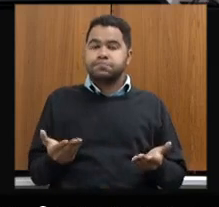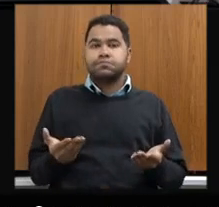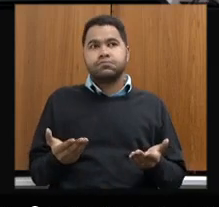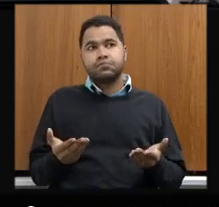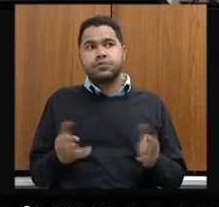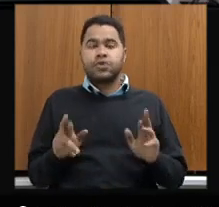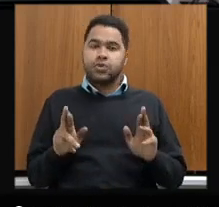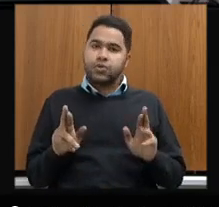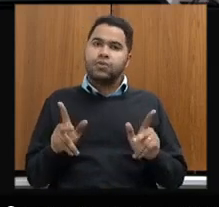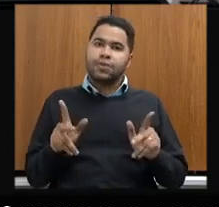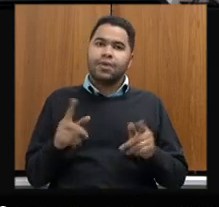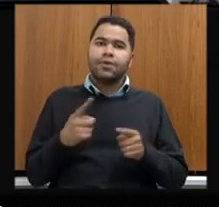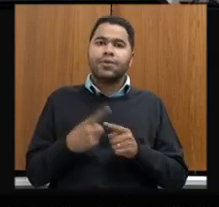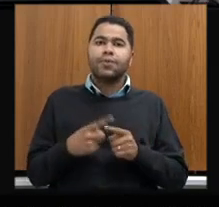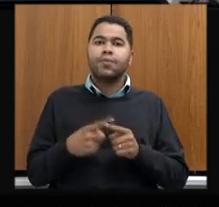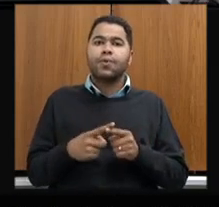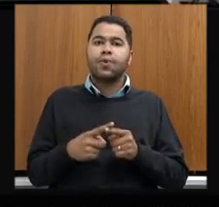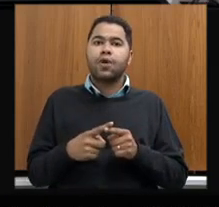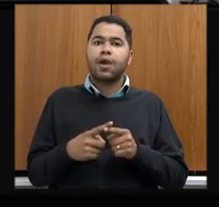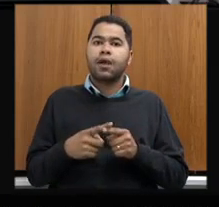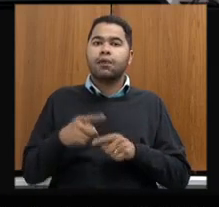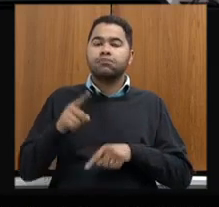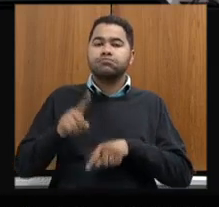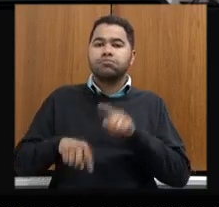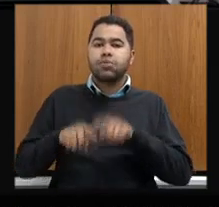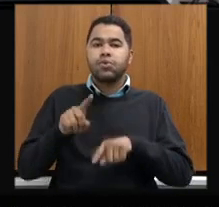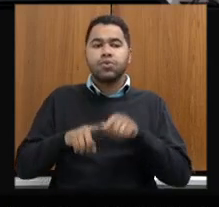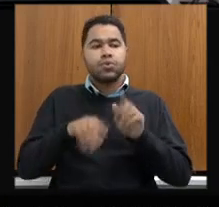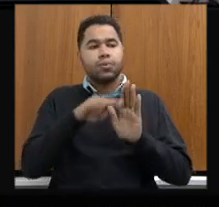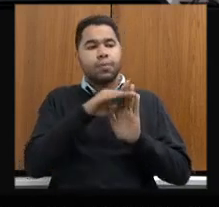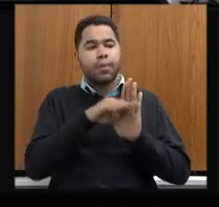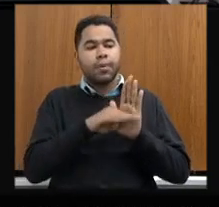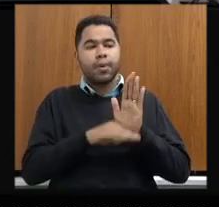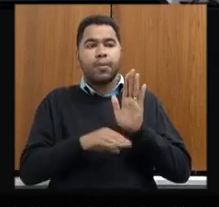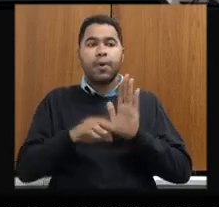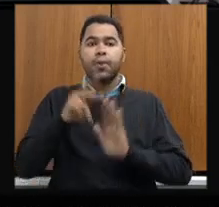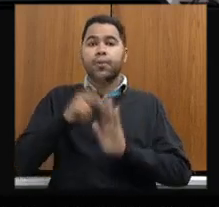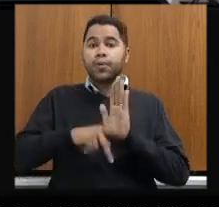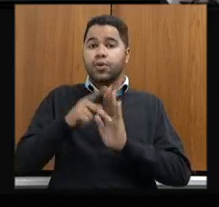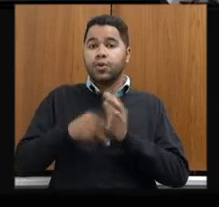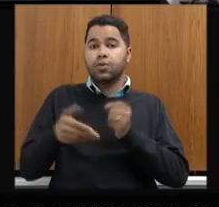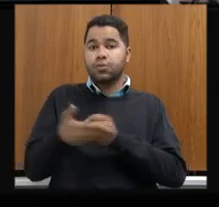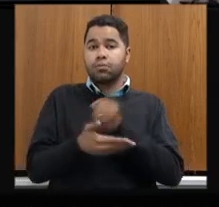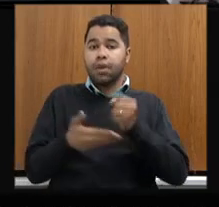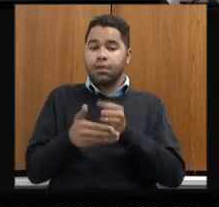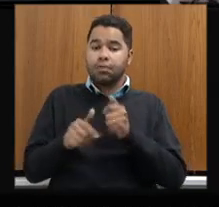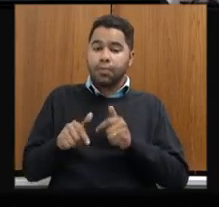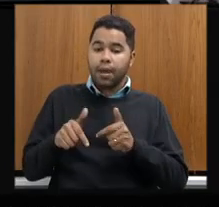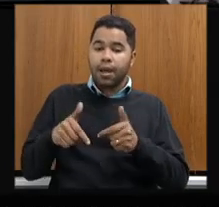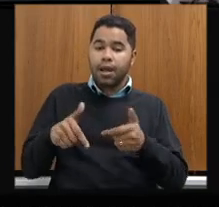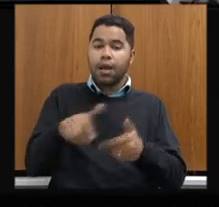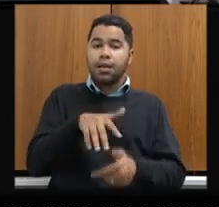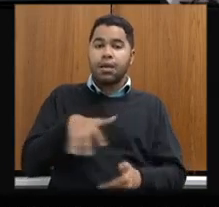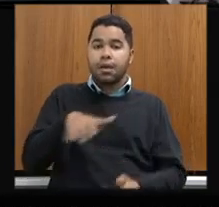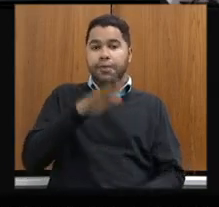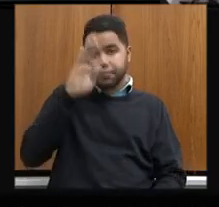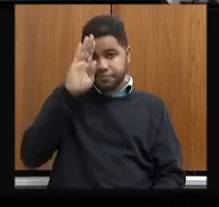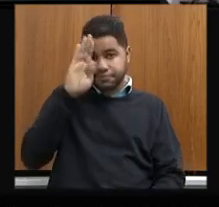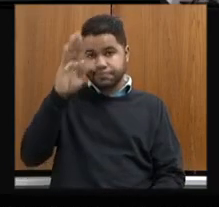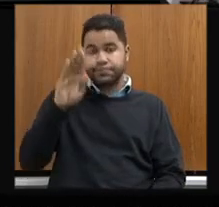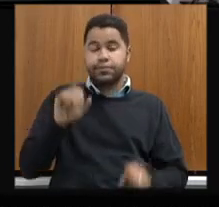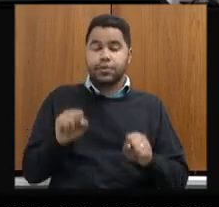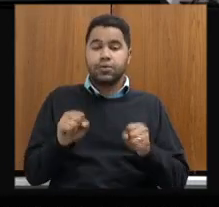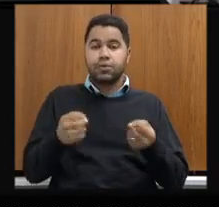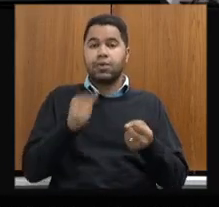pouco diferente, porque ele terá como produto um portfólio de projetos básicos e executivos em áreas prioritárias para segurança